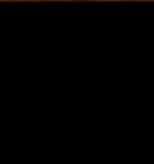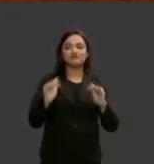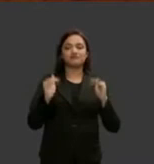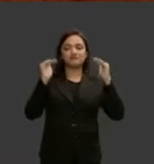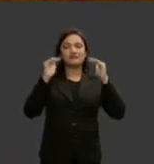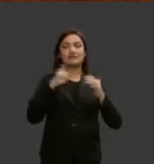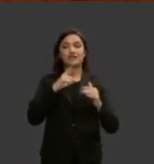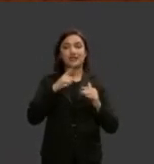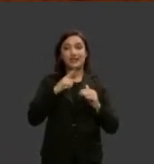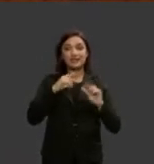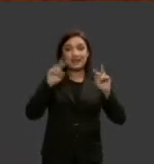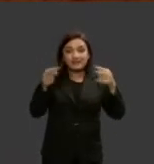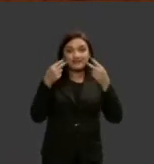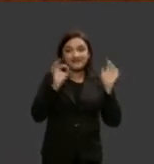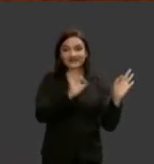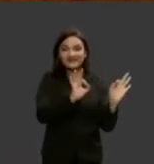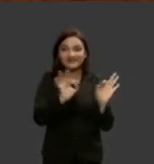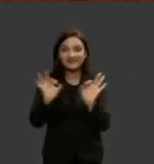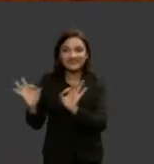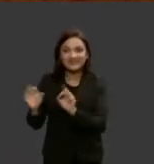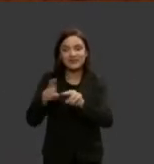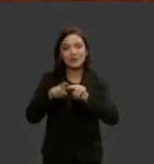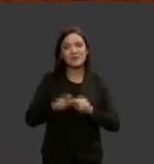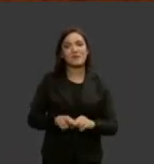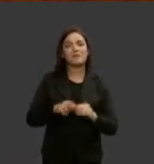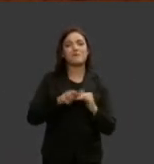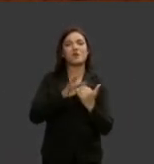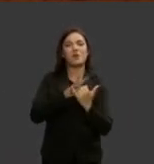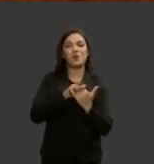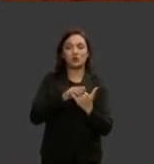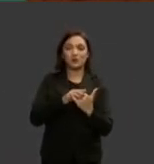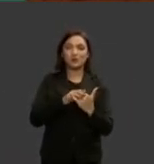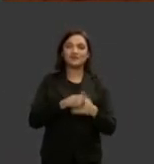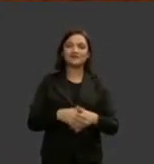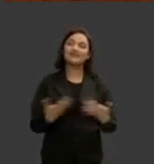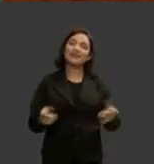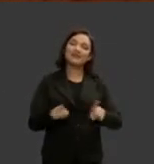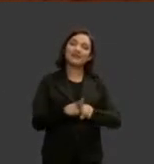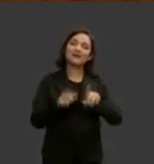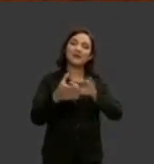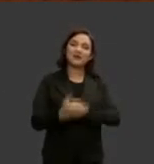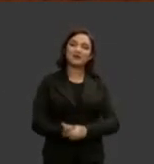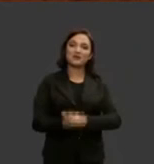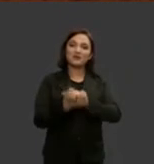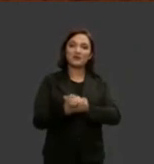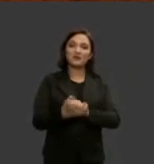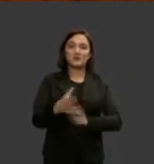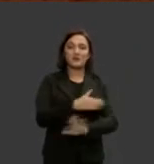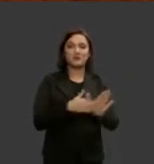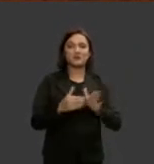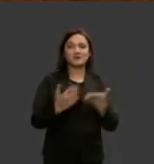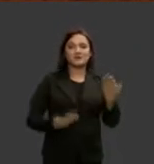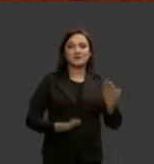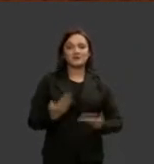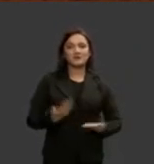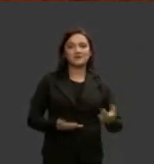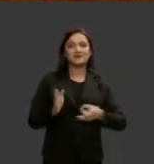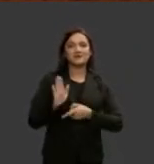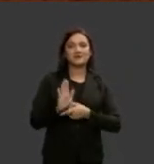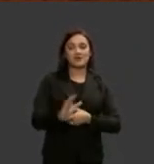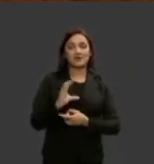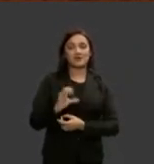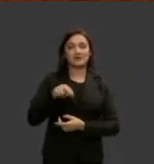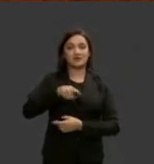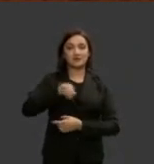virtualmente o evento pelo canal do Youtube e minhas saudações também aos servidores e colaboradores do Conselho da Justiça